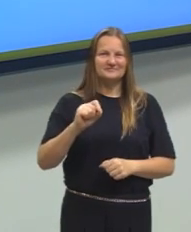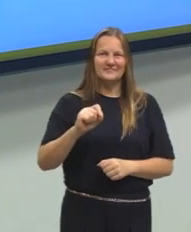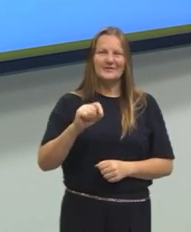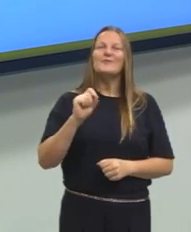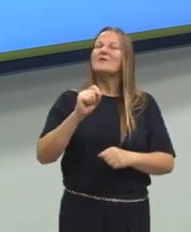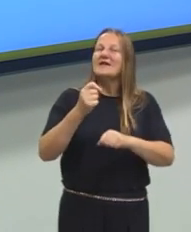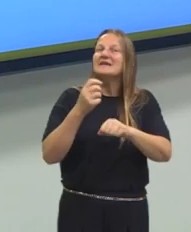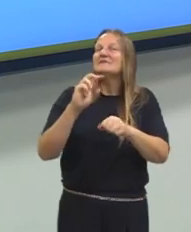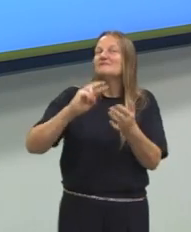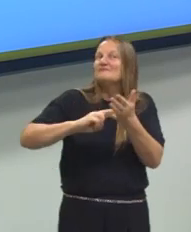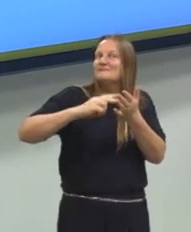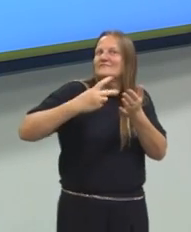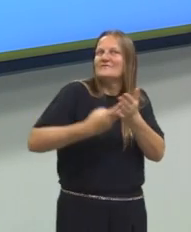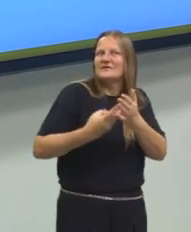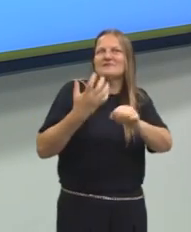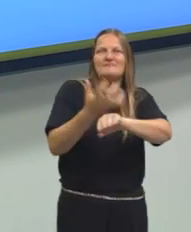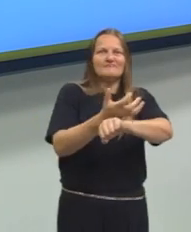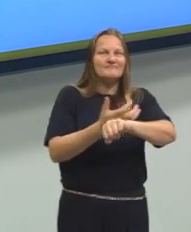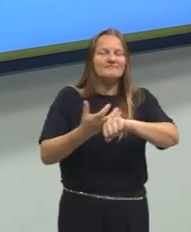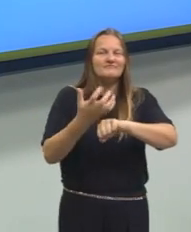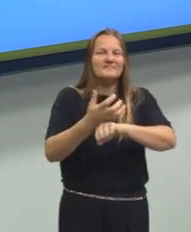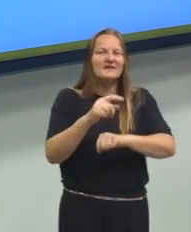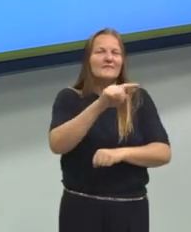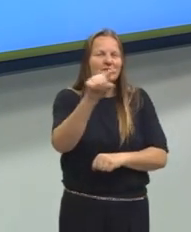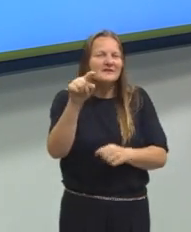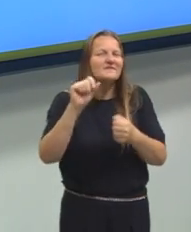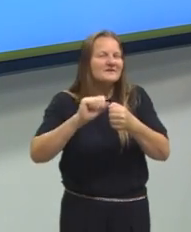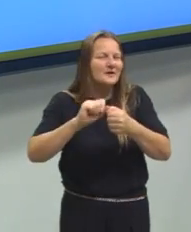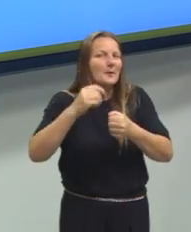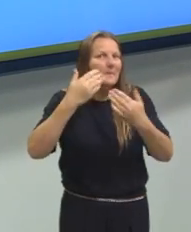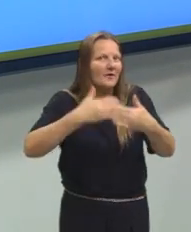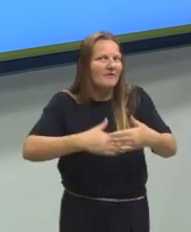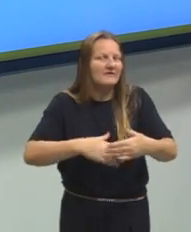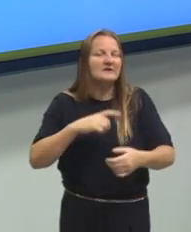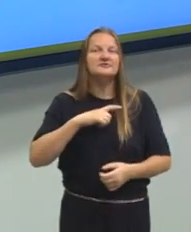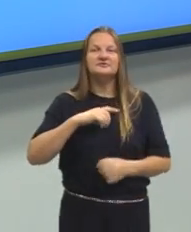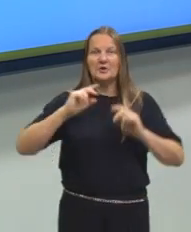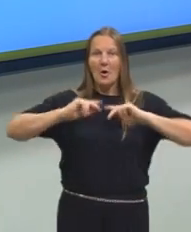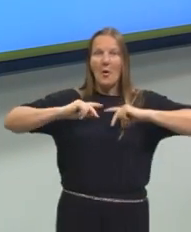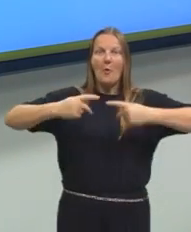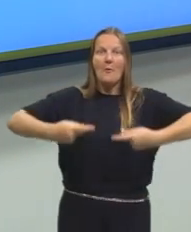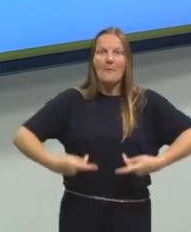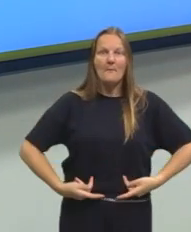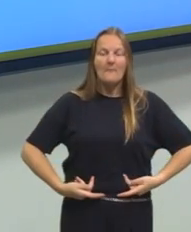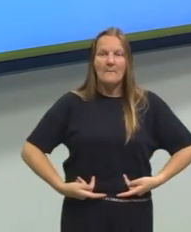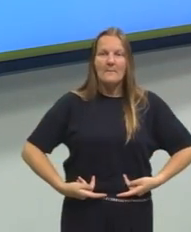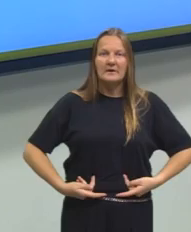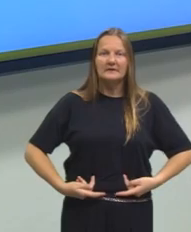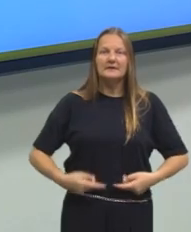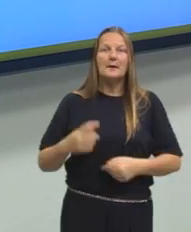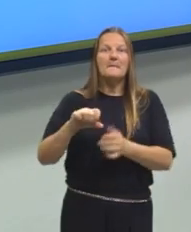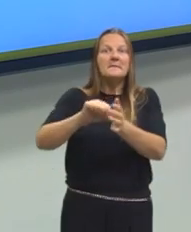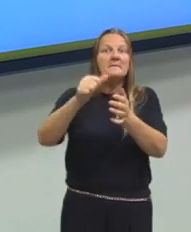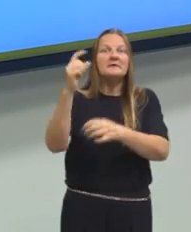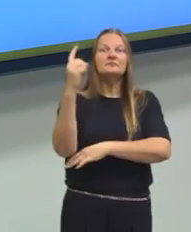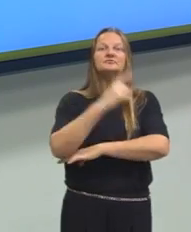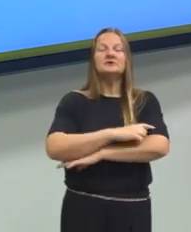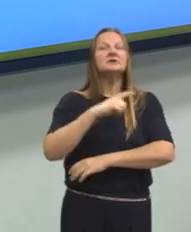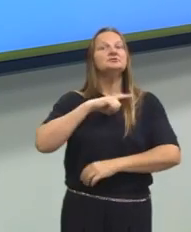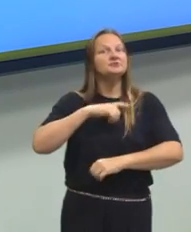significa isso? Quem fez aí a prova, notou que na prova de humanas, no primeiro dia das provas, tinha